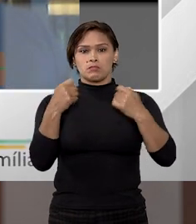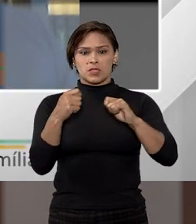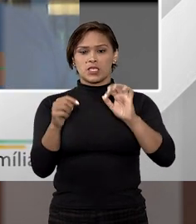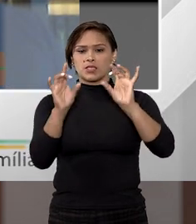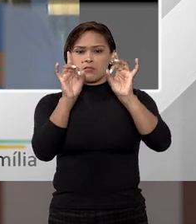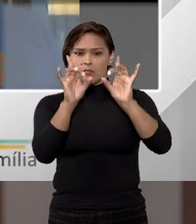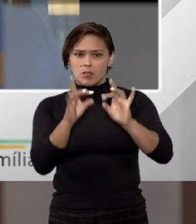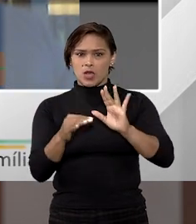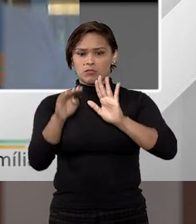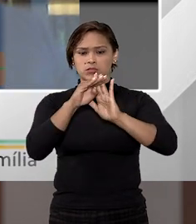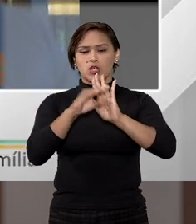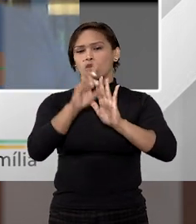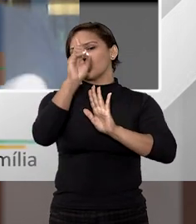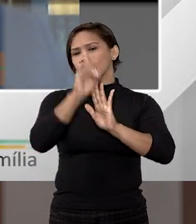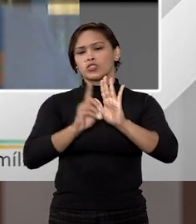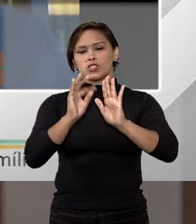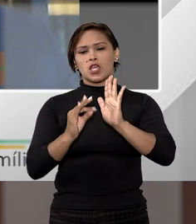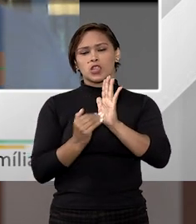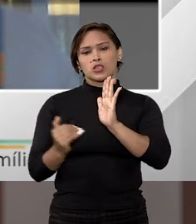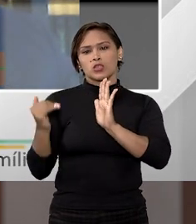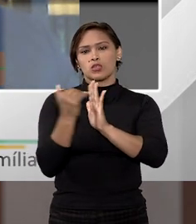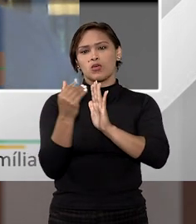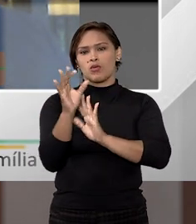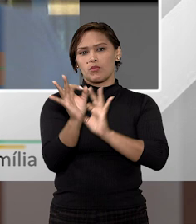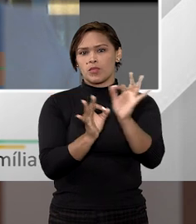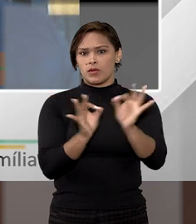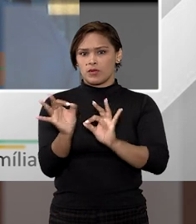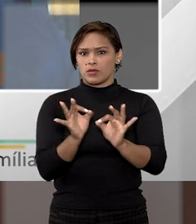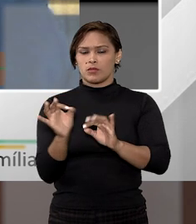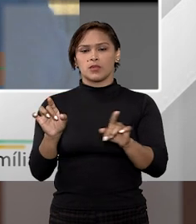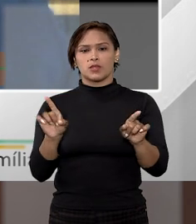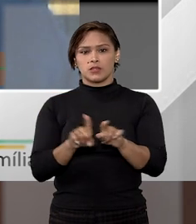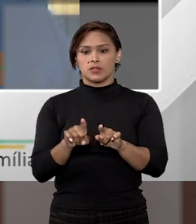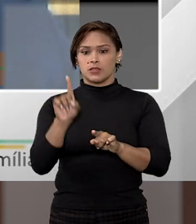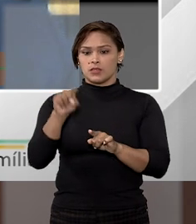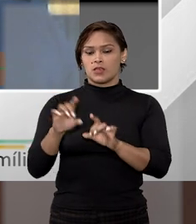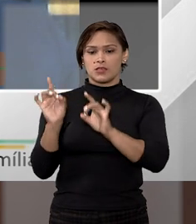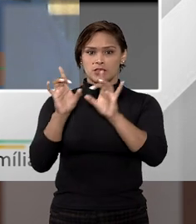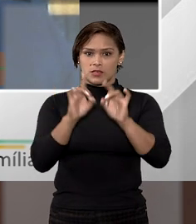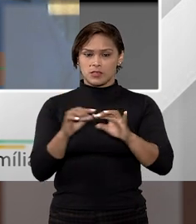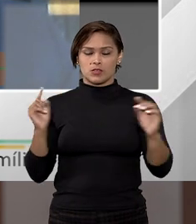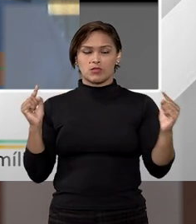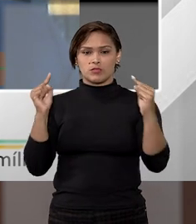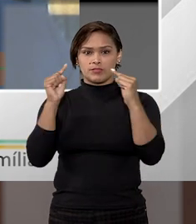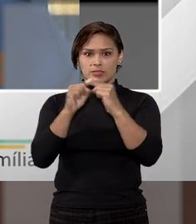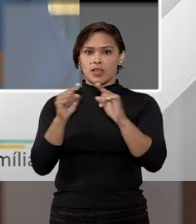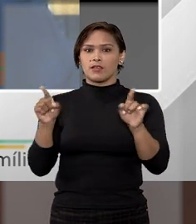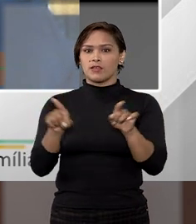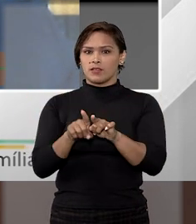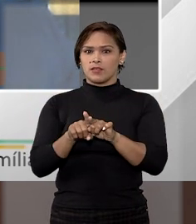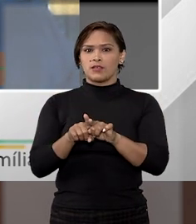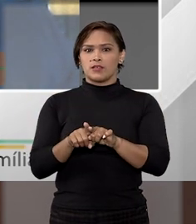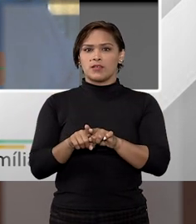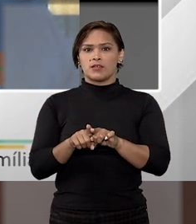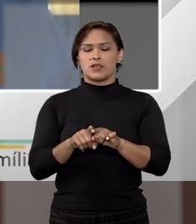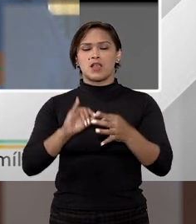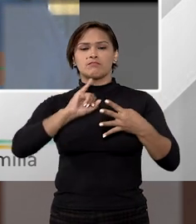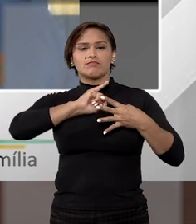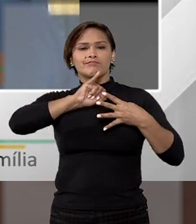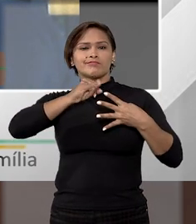a gente não tem um direito absoluto no nosso ordenamento, e essas exceções estão ligadas também a